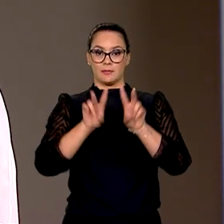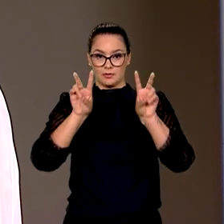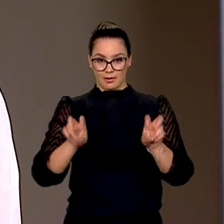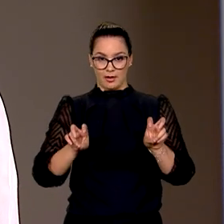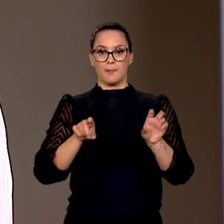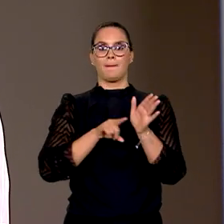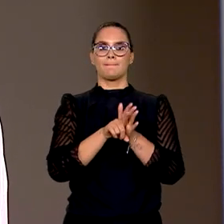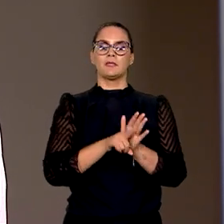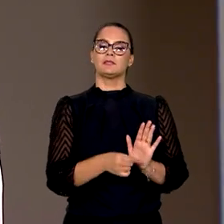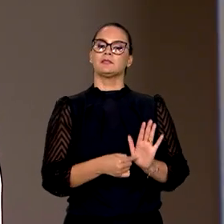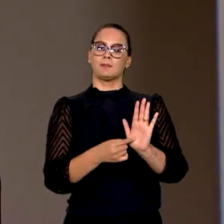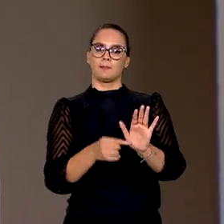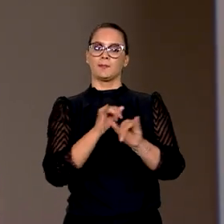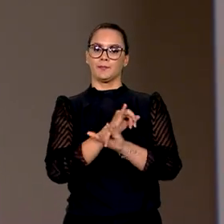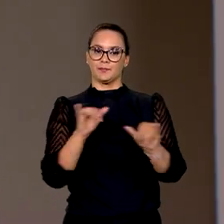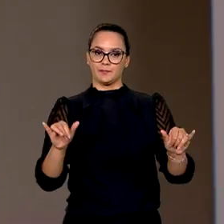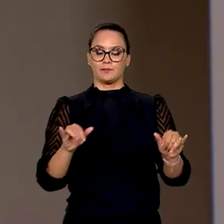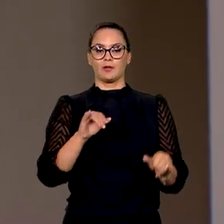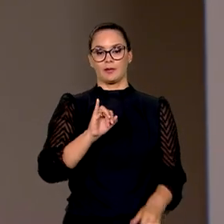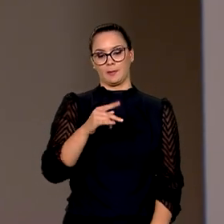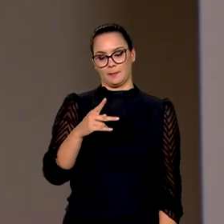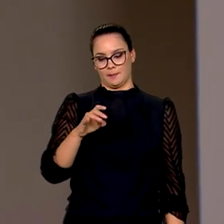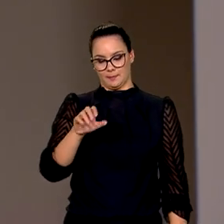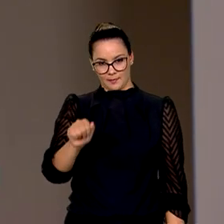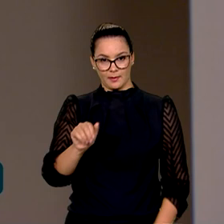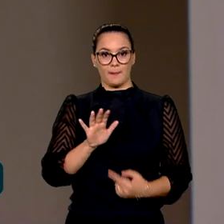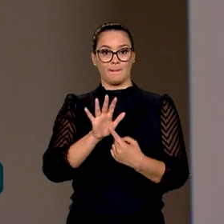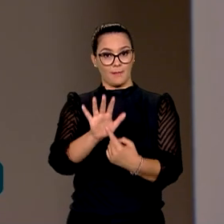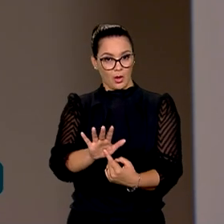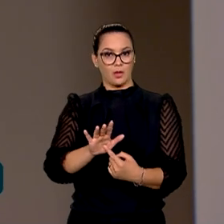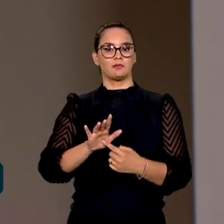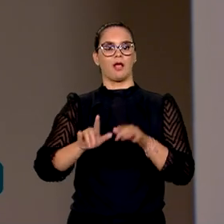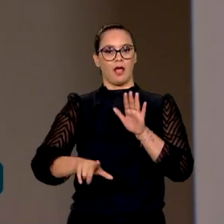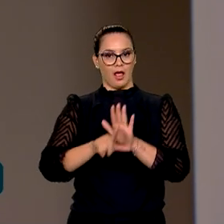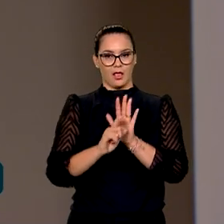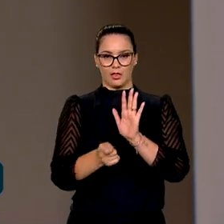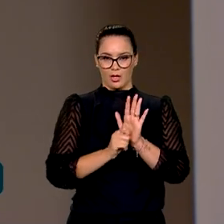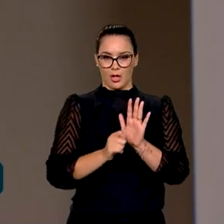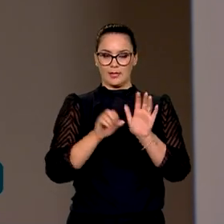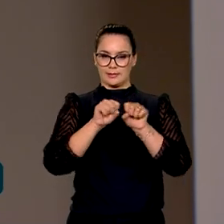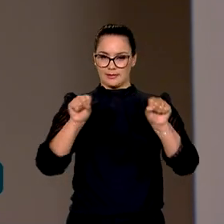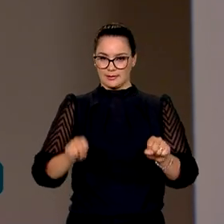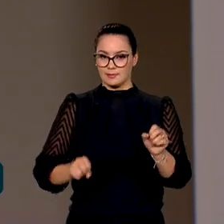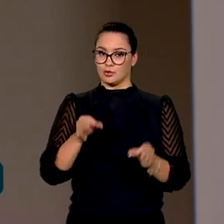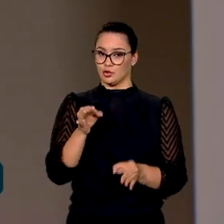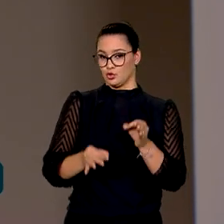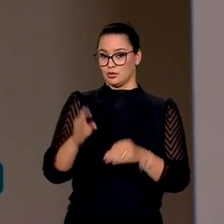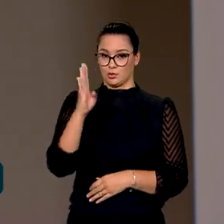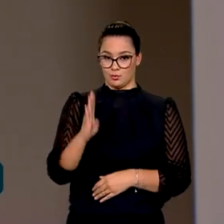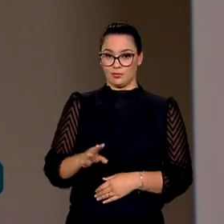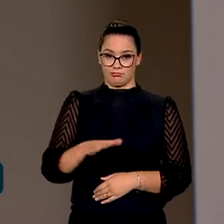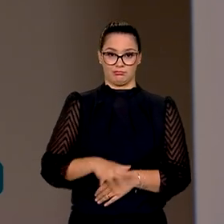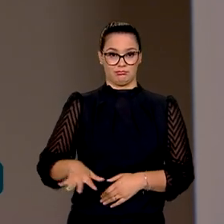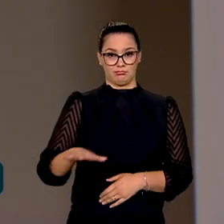assunto, uma pesquisa divulgada hoje pelo IPEA mostra que a aplicação da lei de drogas pelo sistema de justiça brasileiro